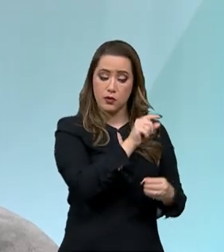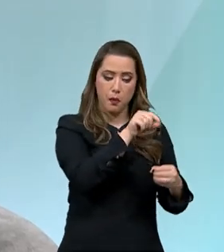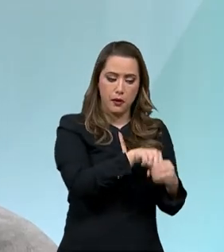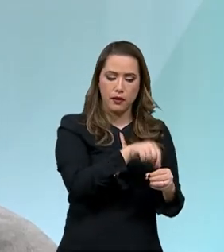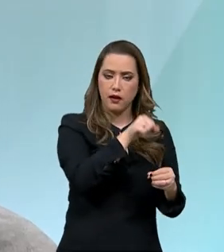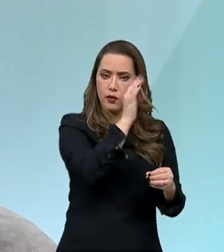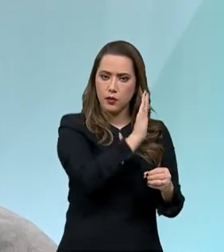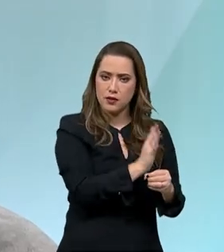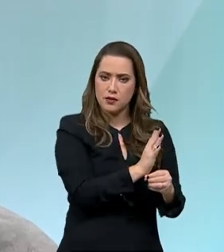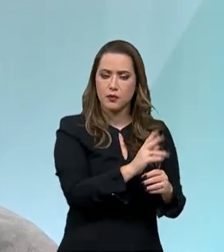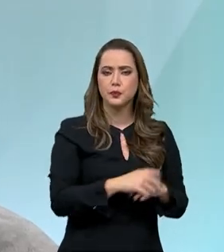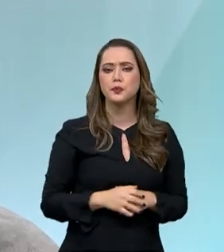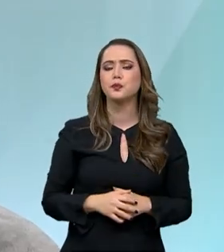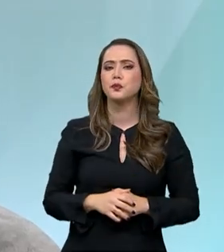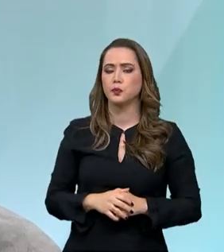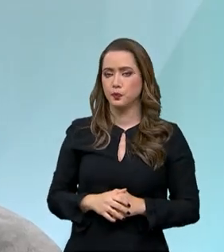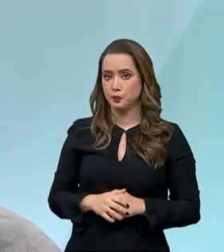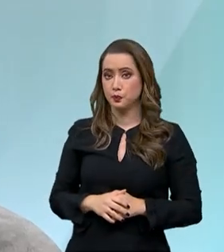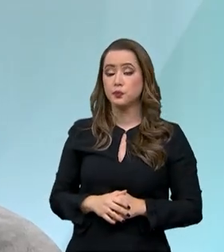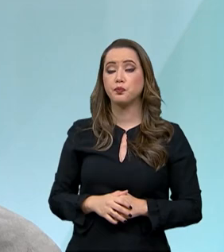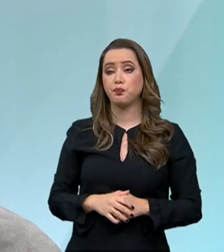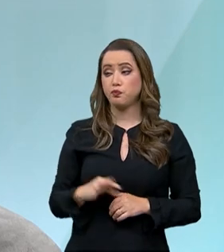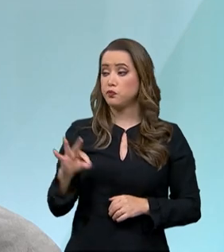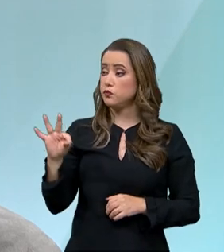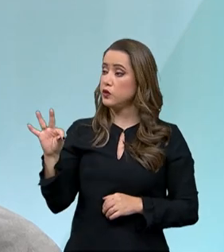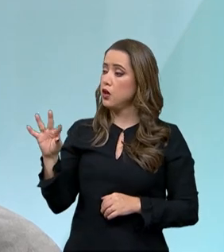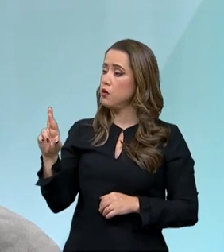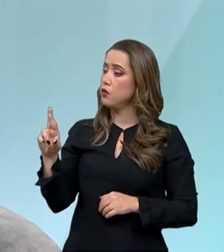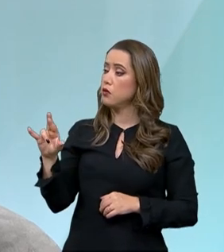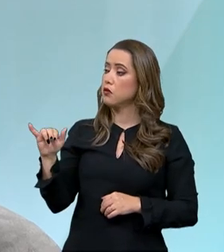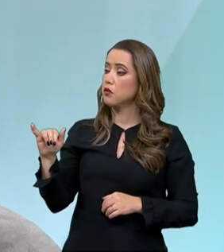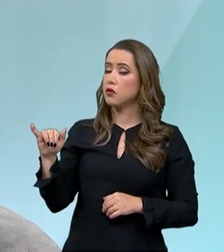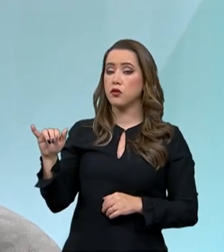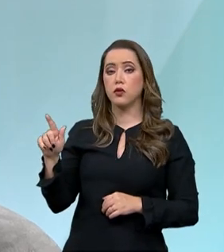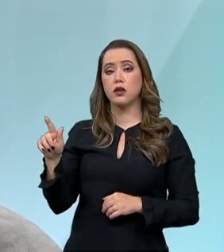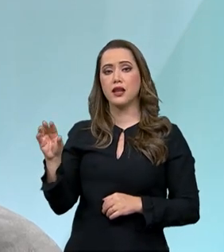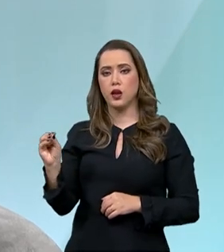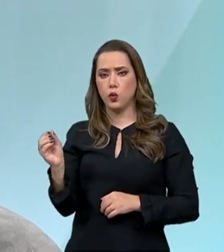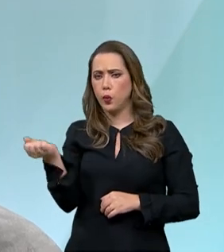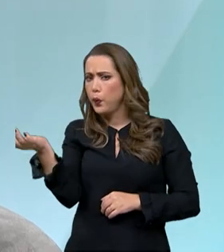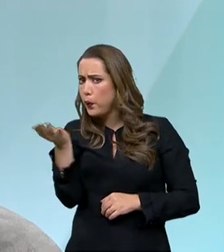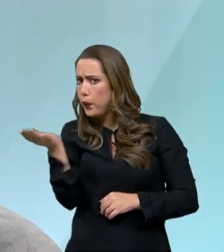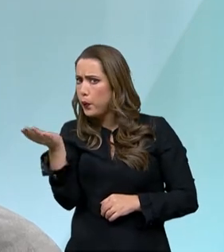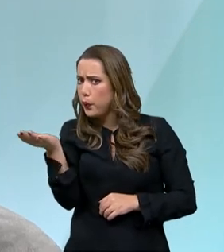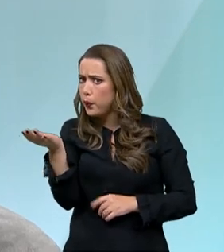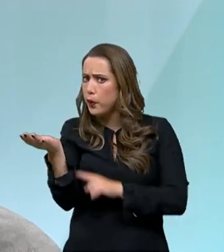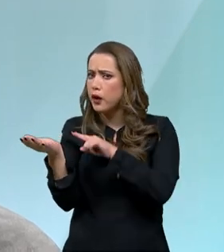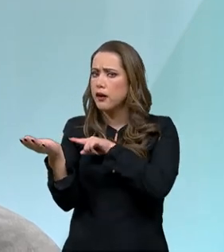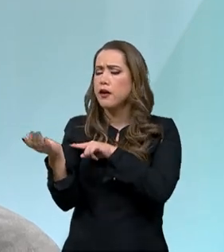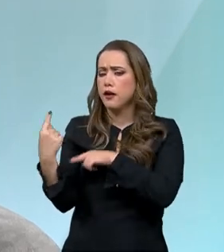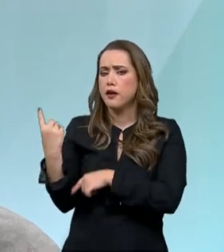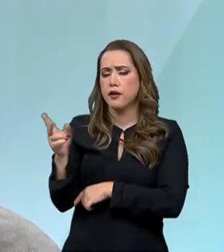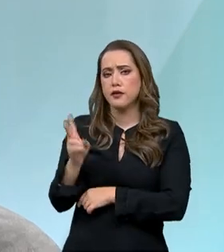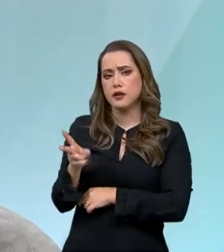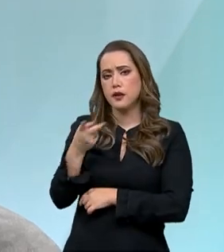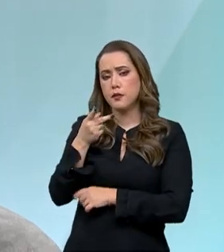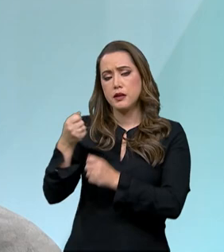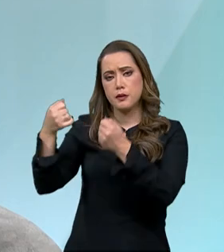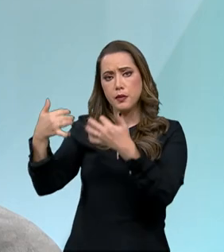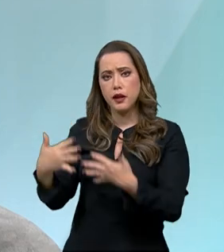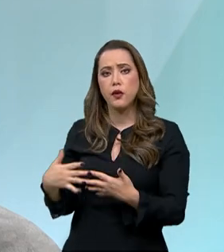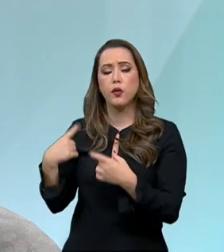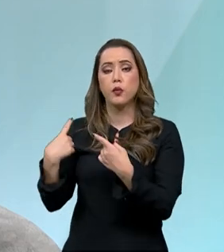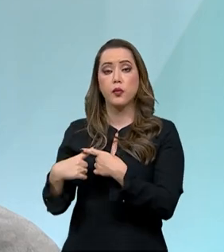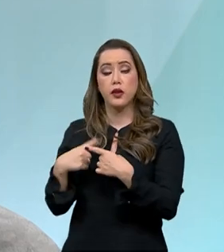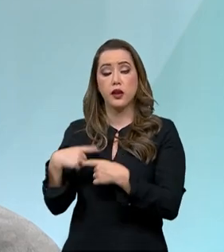muito sobre o trigo, principalmente depois do conflito no leste europeu. O Brasil, como você bem colocou, Roberto,